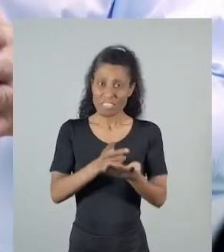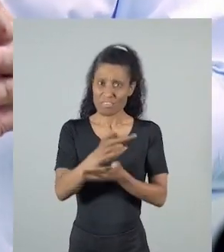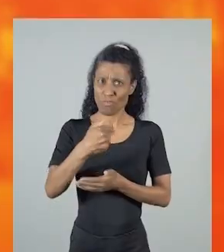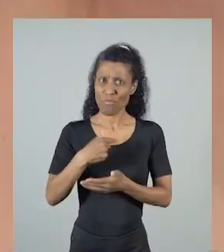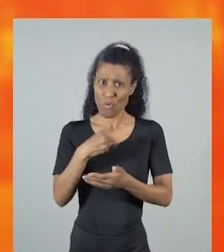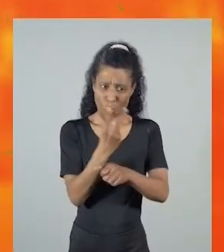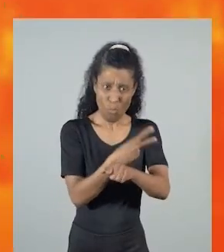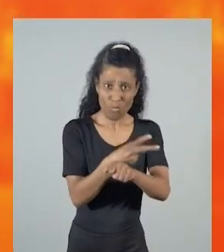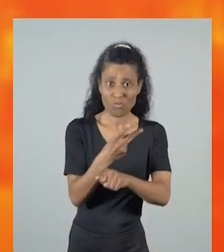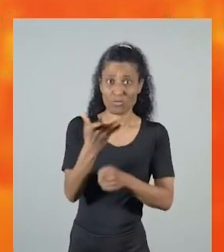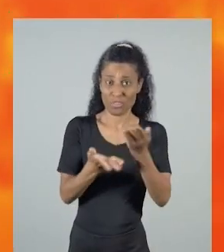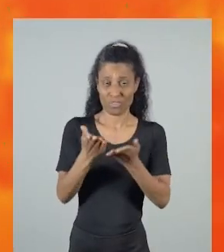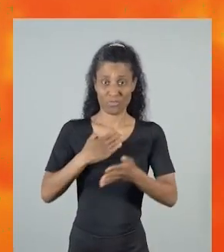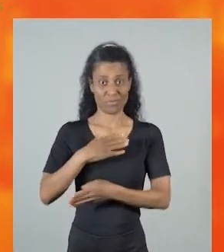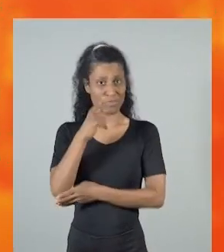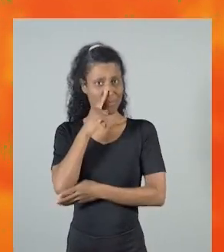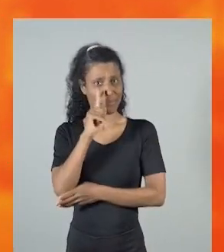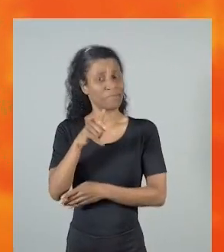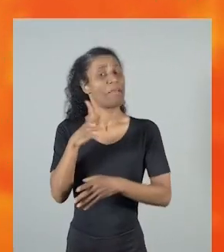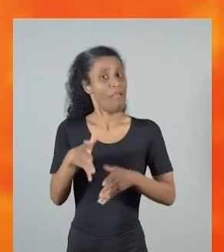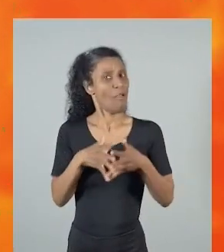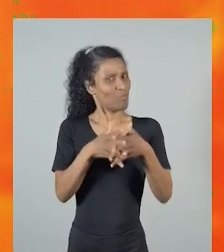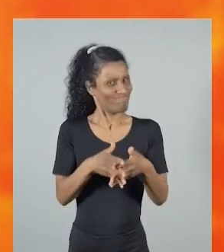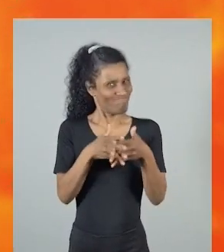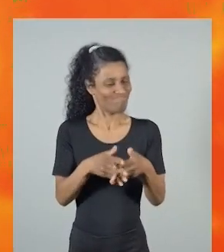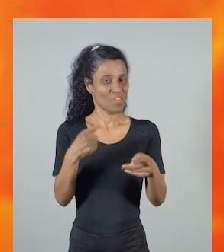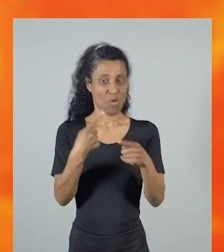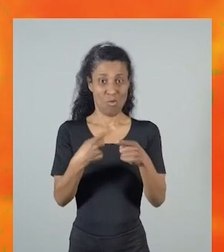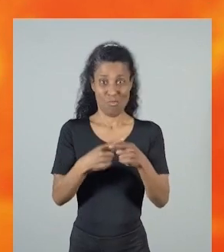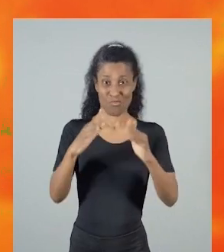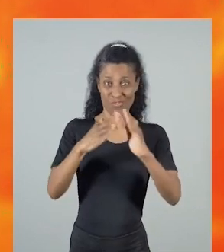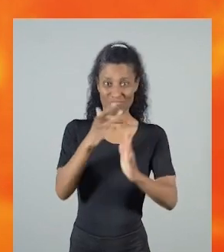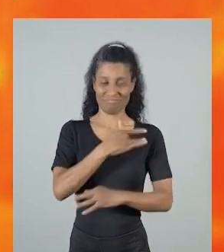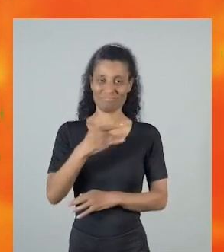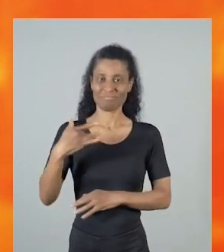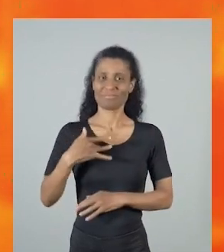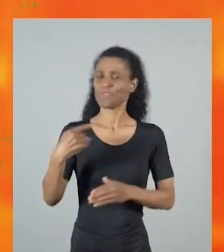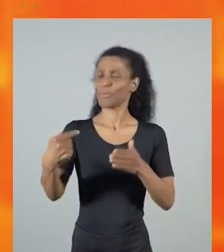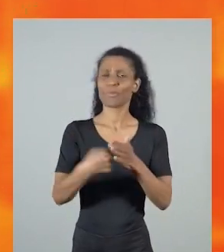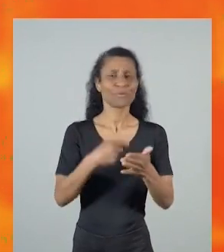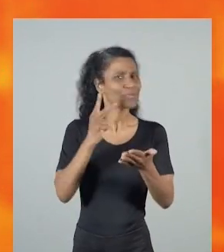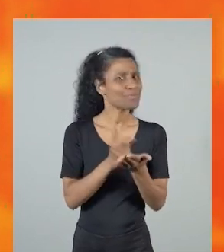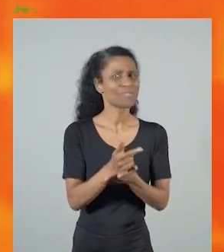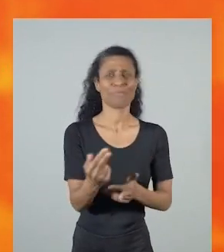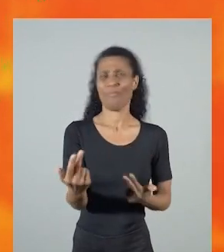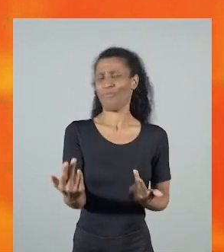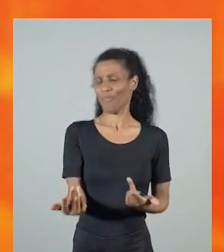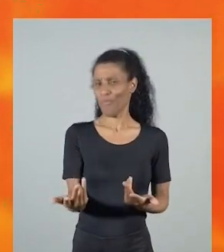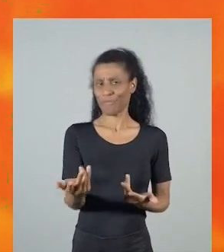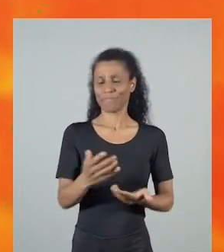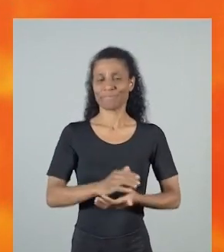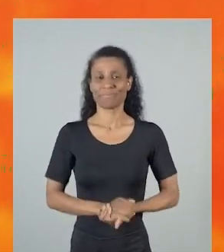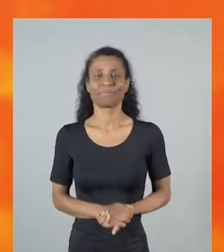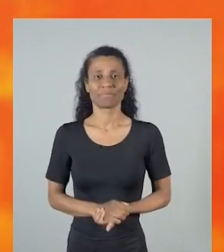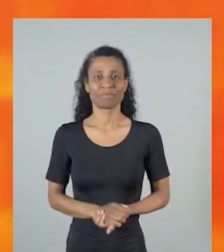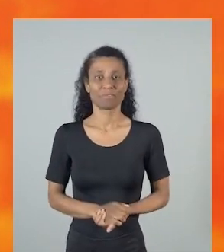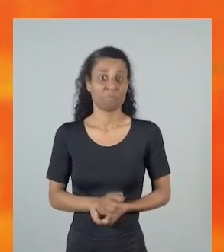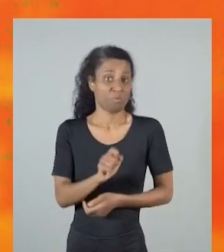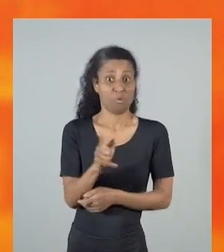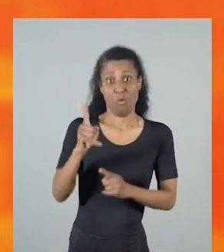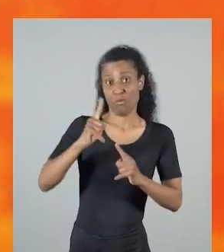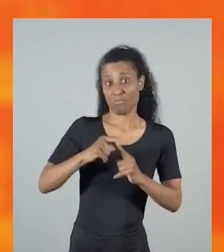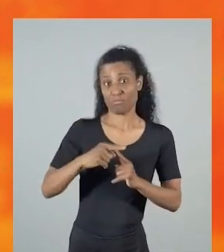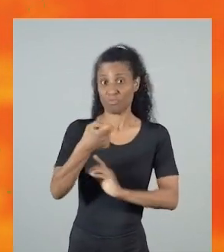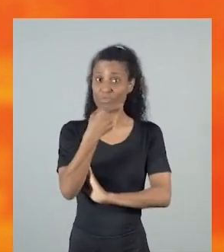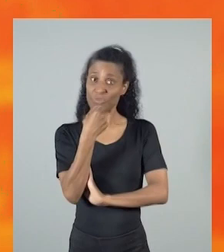os problemas dela. Toda vez que procuro um atendimento para minha mãe, é bem complicado. Porque os postos de saúde perguntam as mesmas